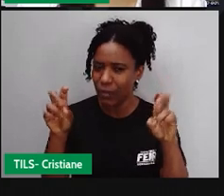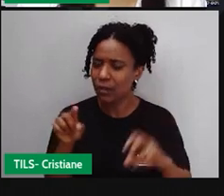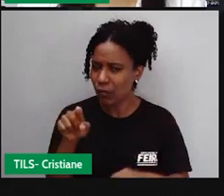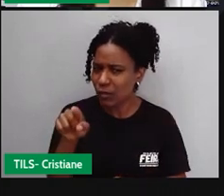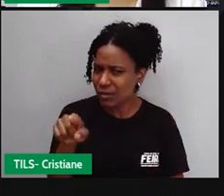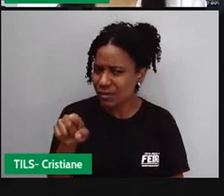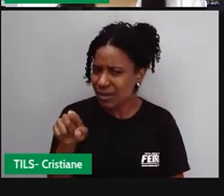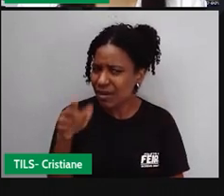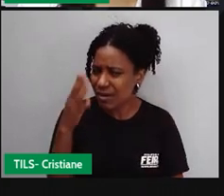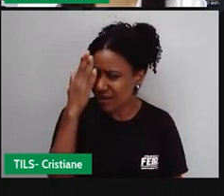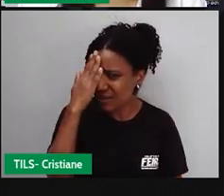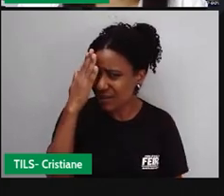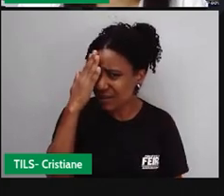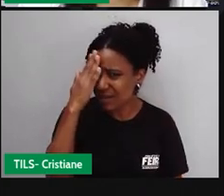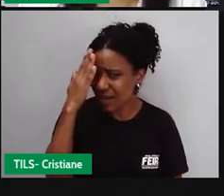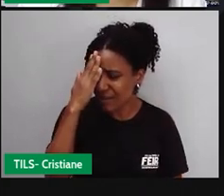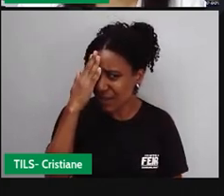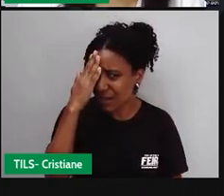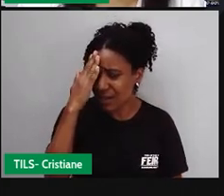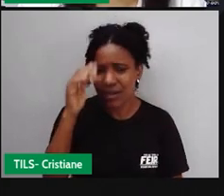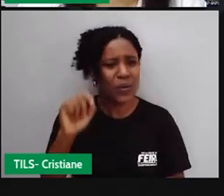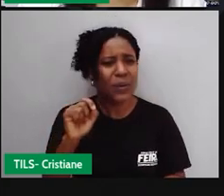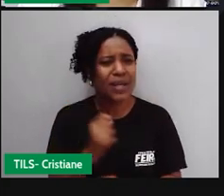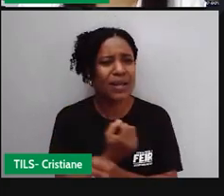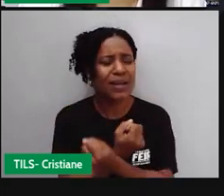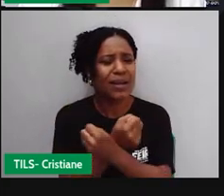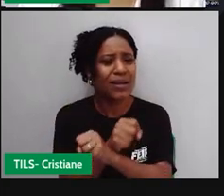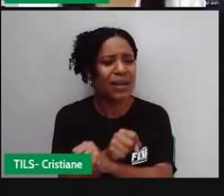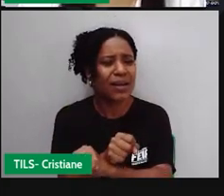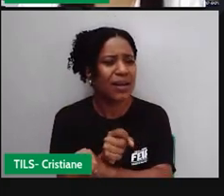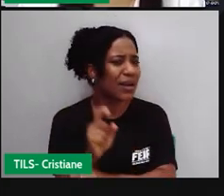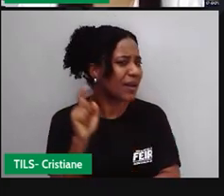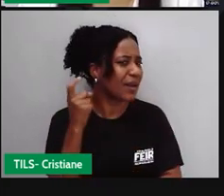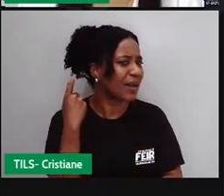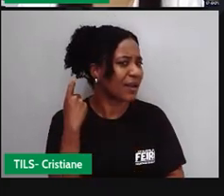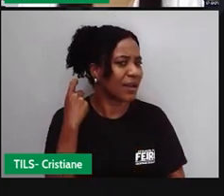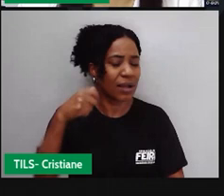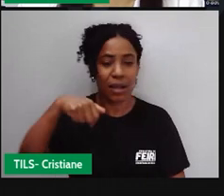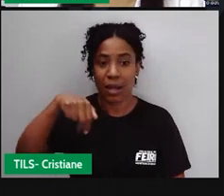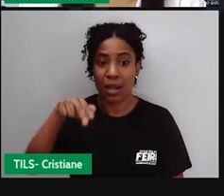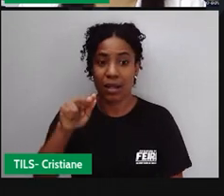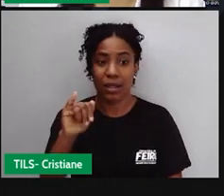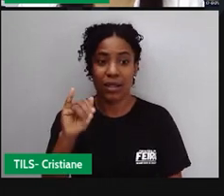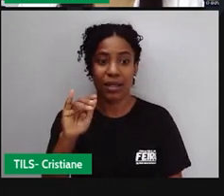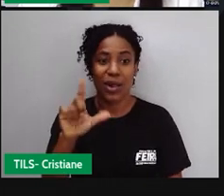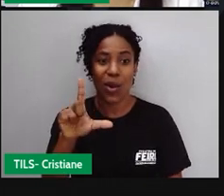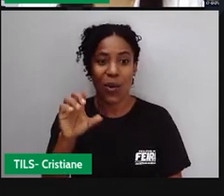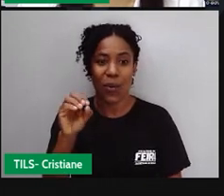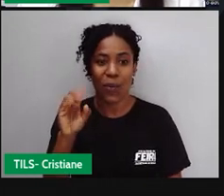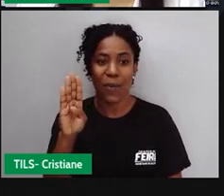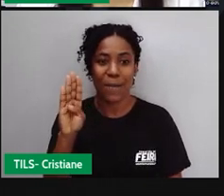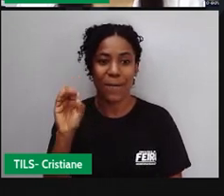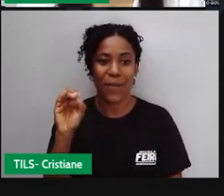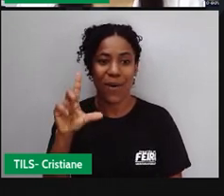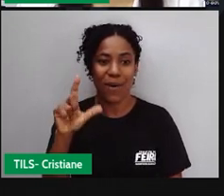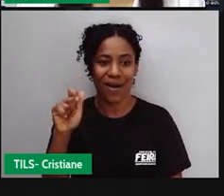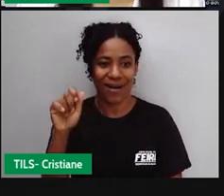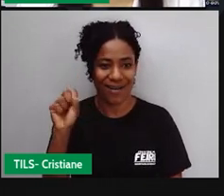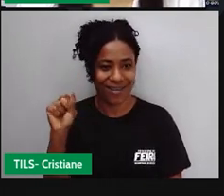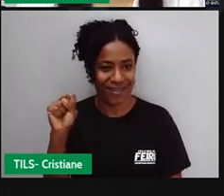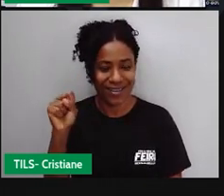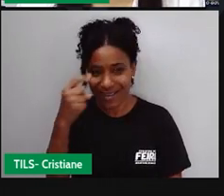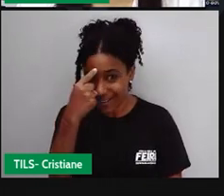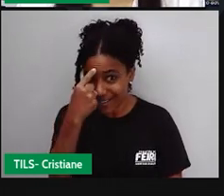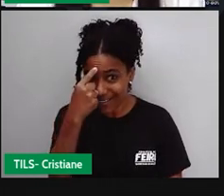sabe o que são quilombolas? A Pró já falou aqui anteriormente, né? Explicou sobre